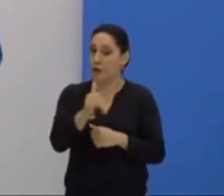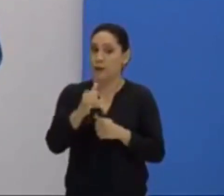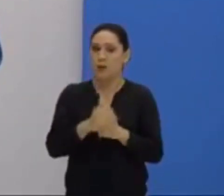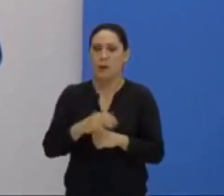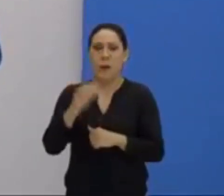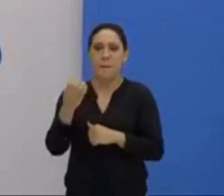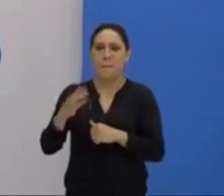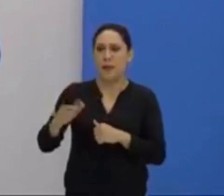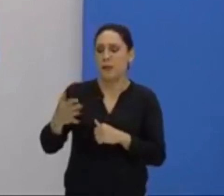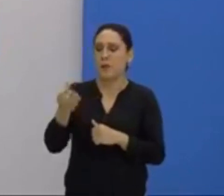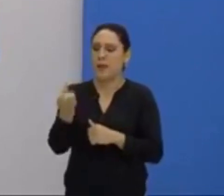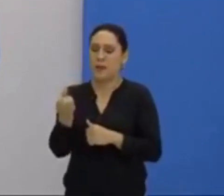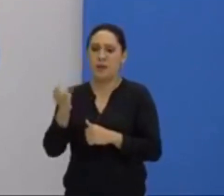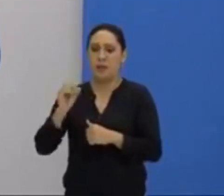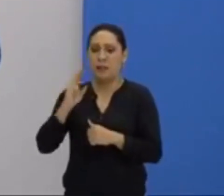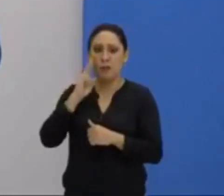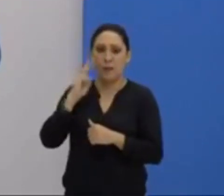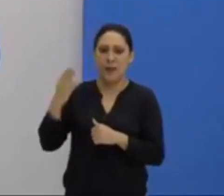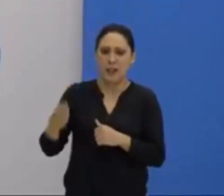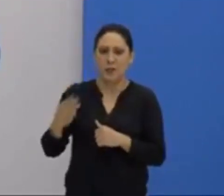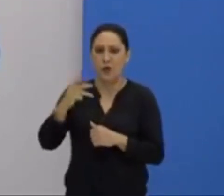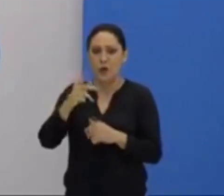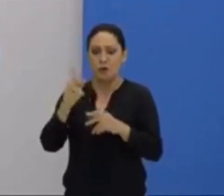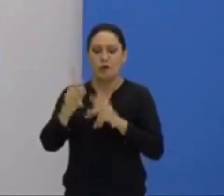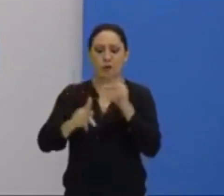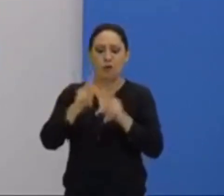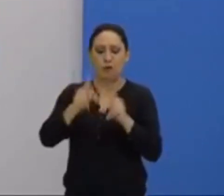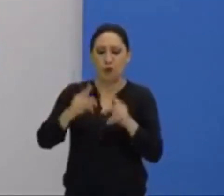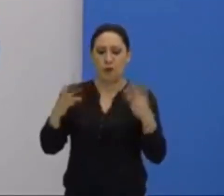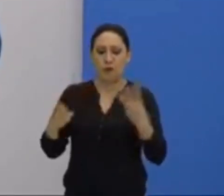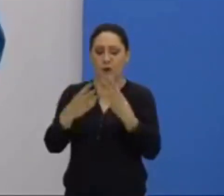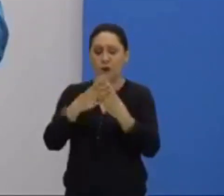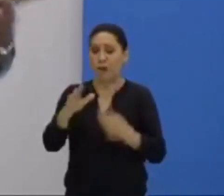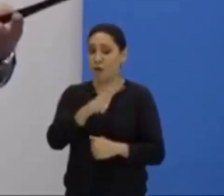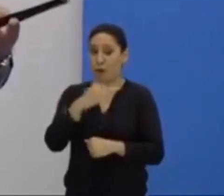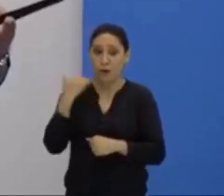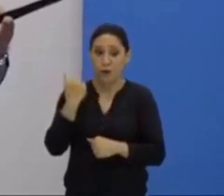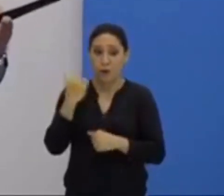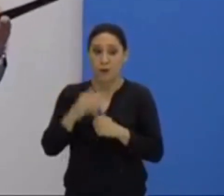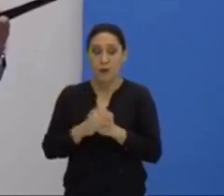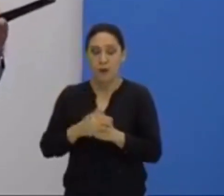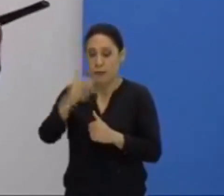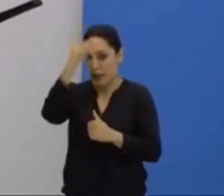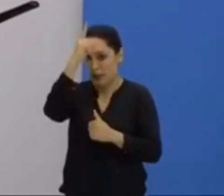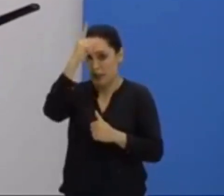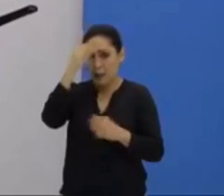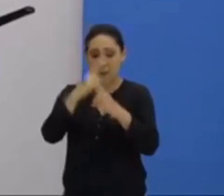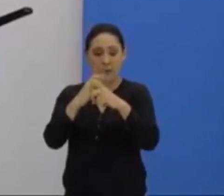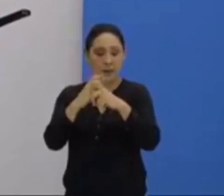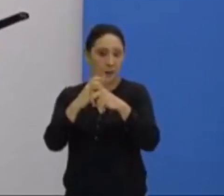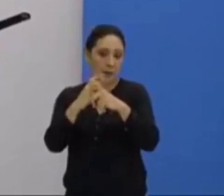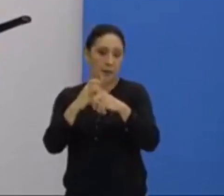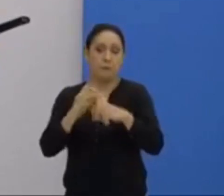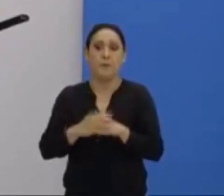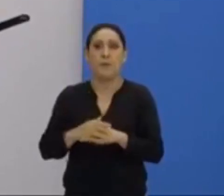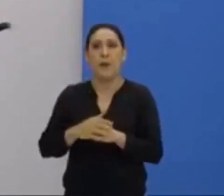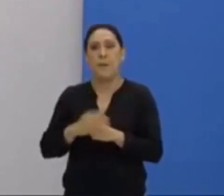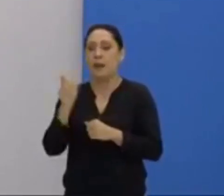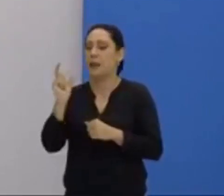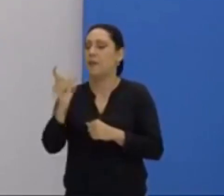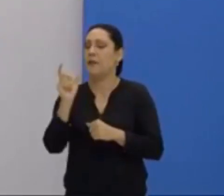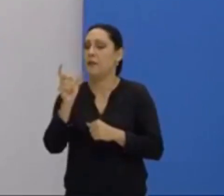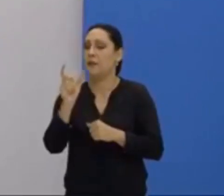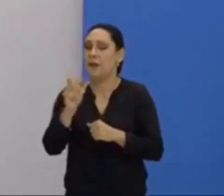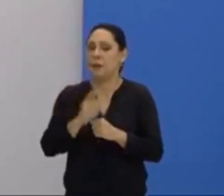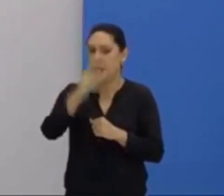6 milhões de judeus foram mortos pela Alemanha nazista, quase me falha a palavra agora,